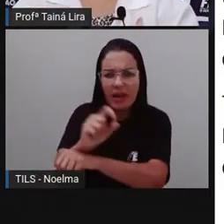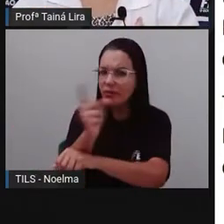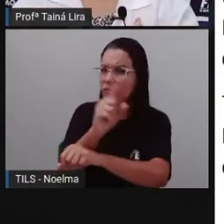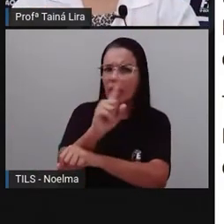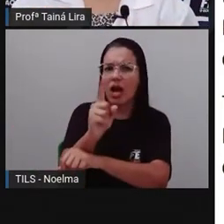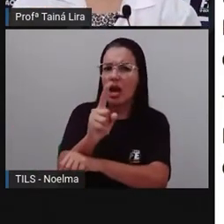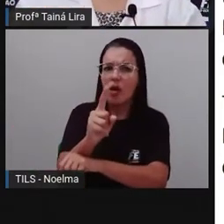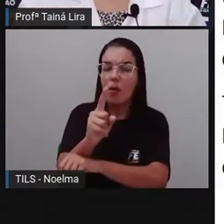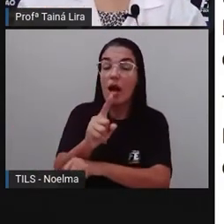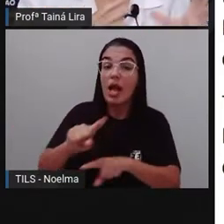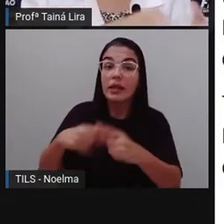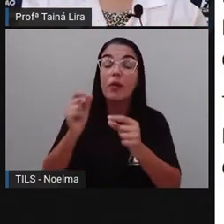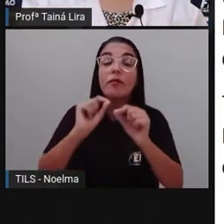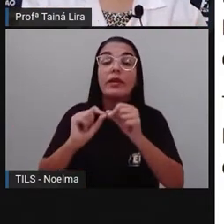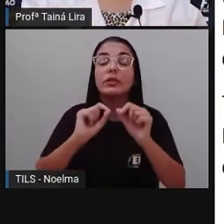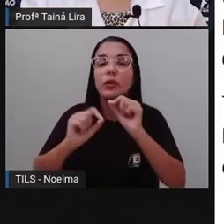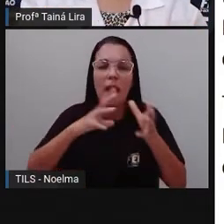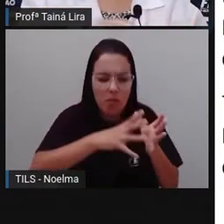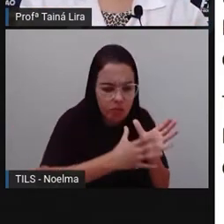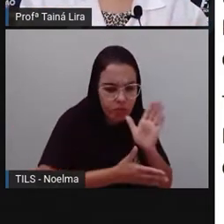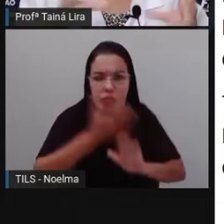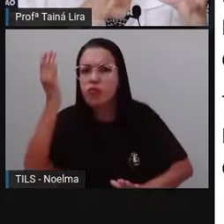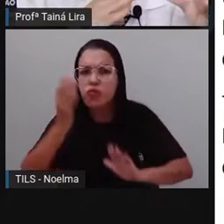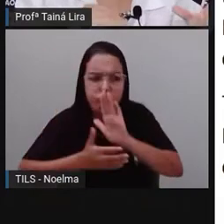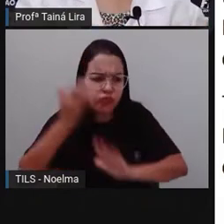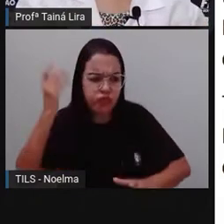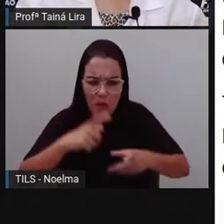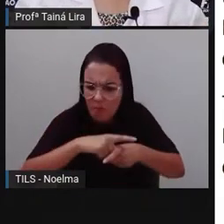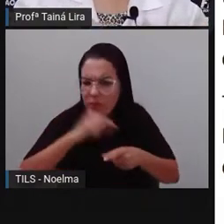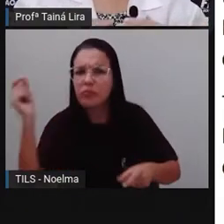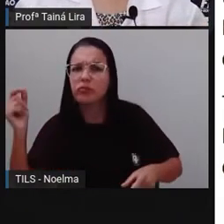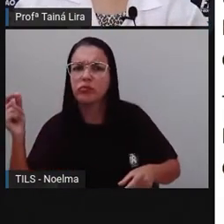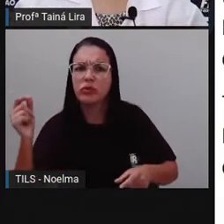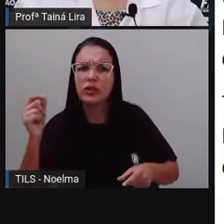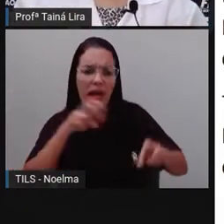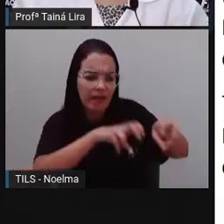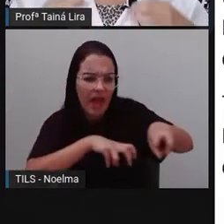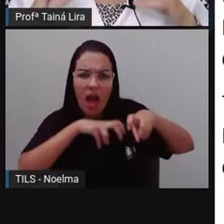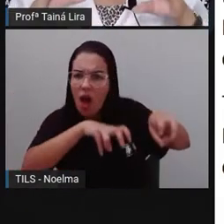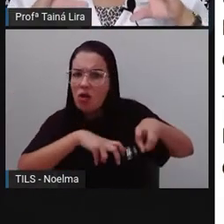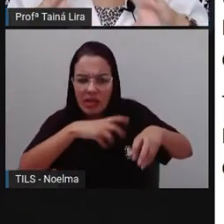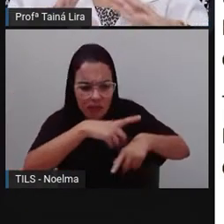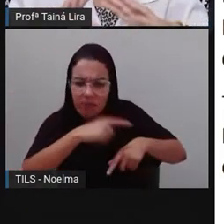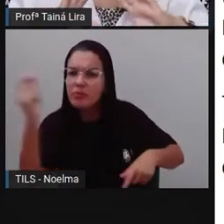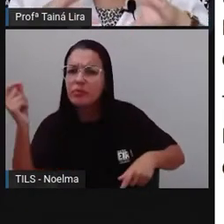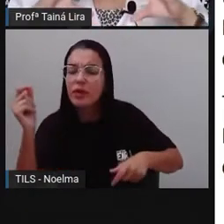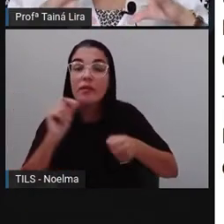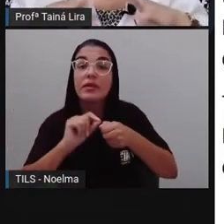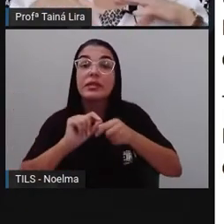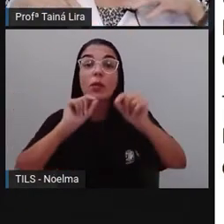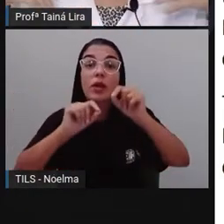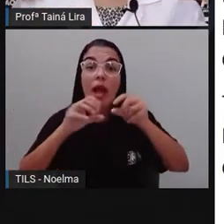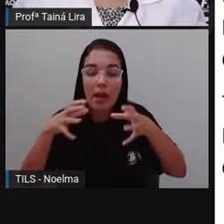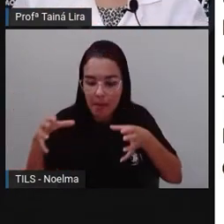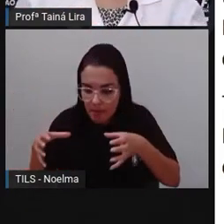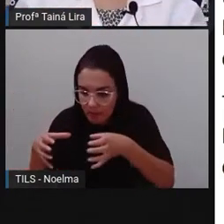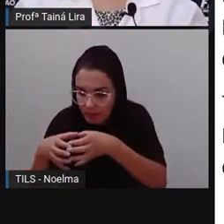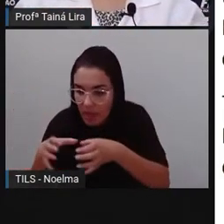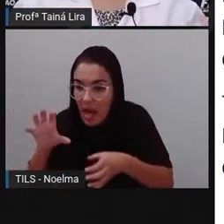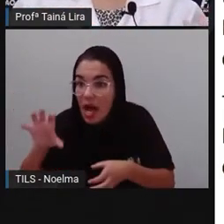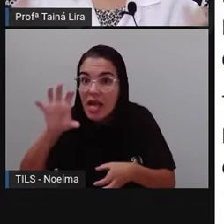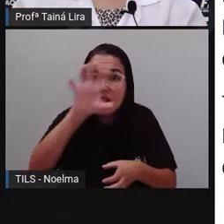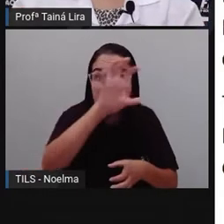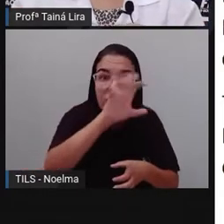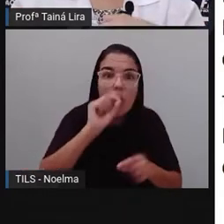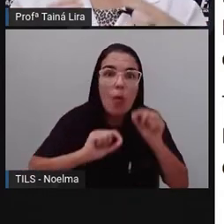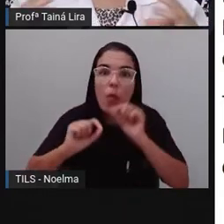fugir de onde eles vieram trabalhar, das fazendas que eles vieram trabalhar. E aí eles iam para as regiões de mata,